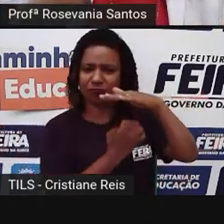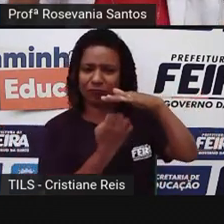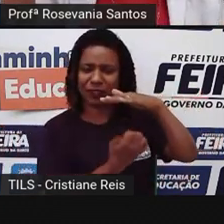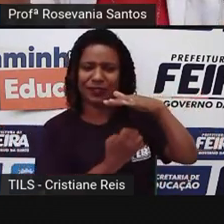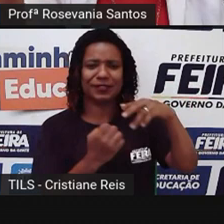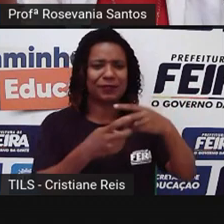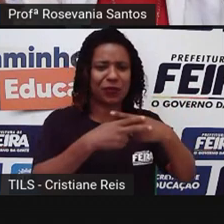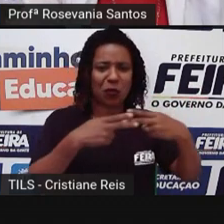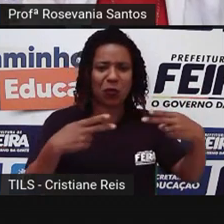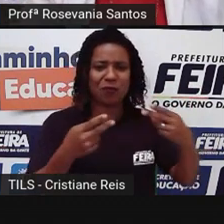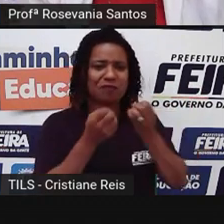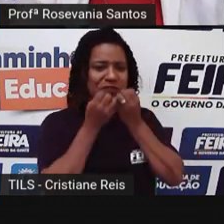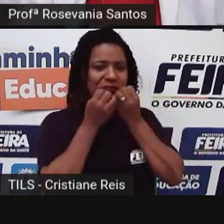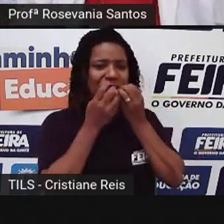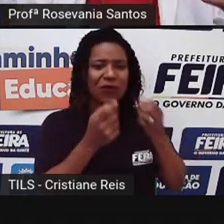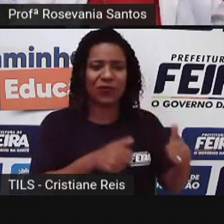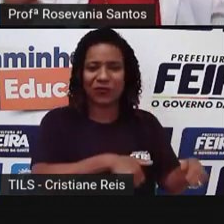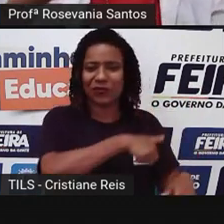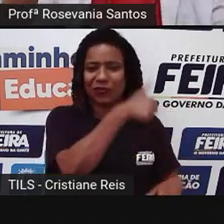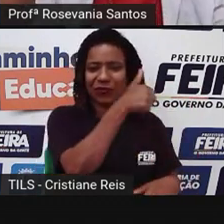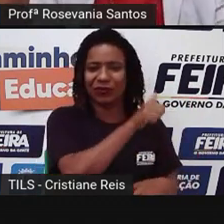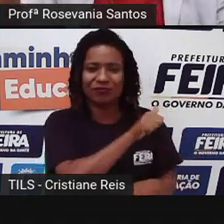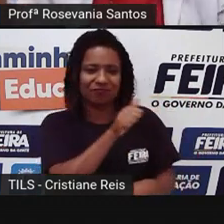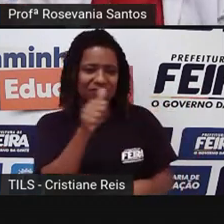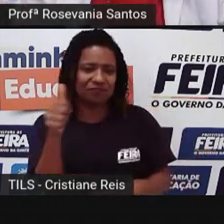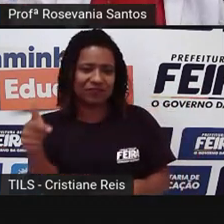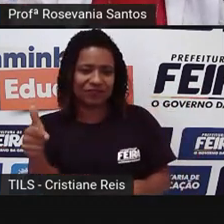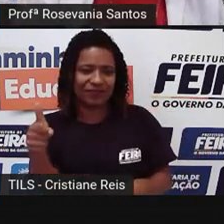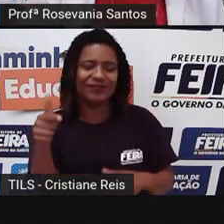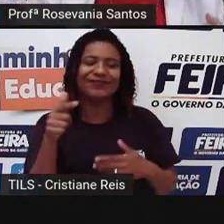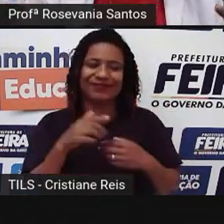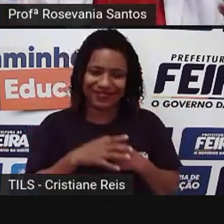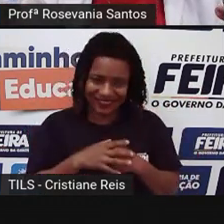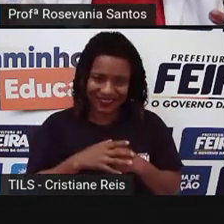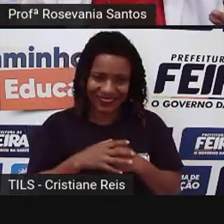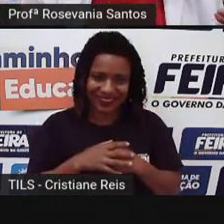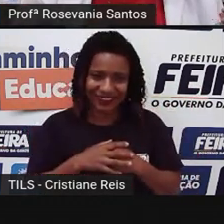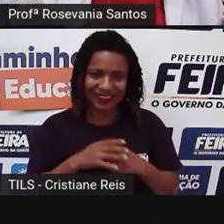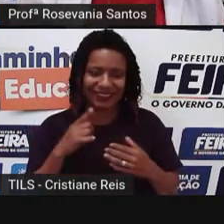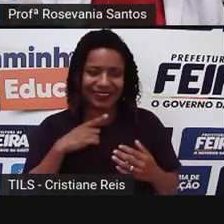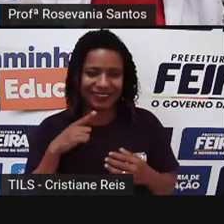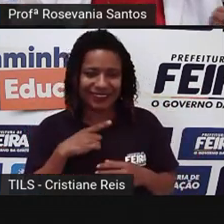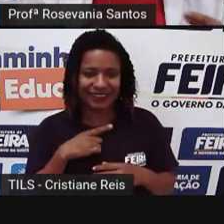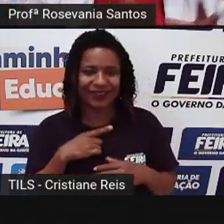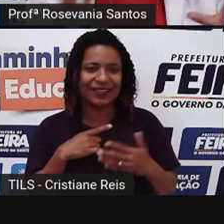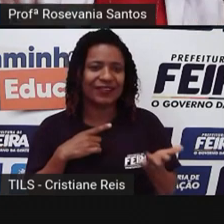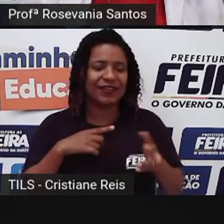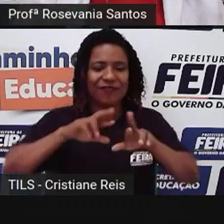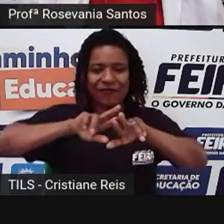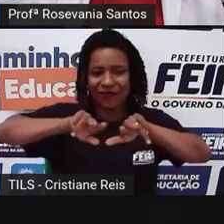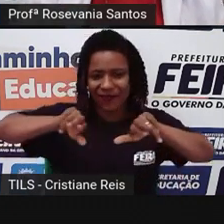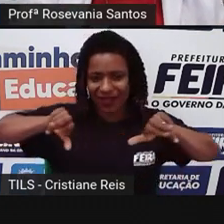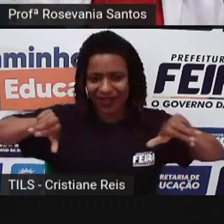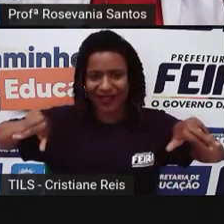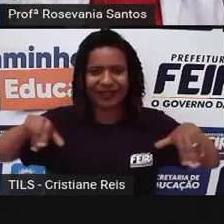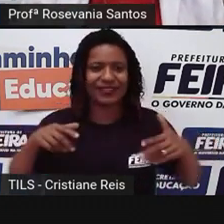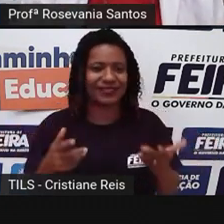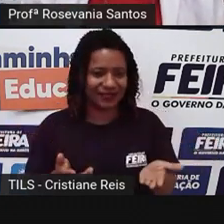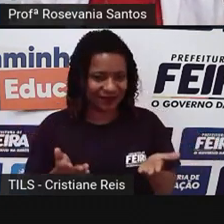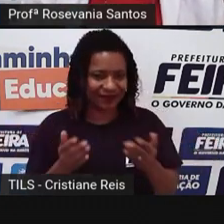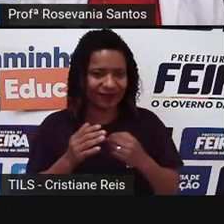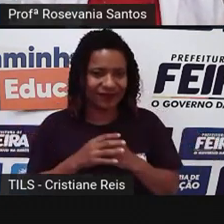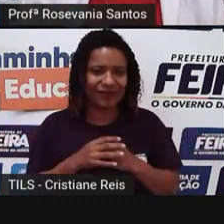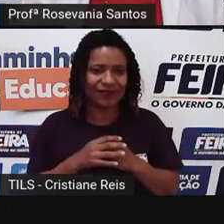rentável, que ele é melhor, que ele tem uma série de, digamos assim, de funções agregadas ali,